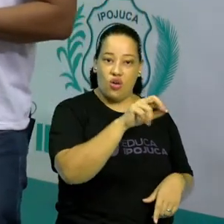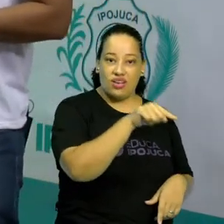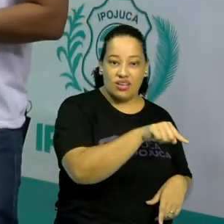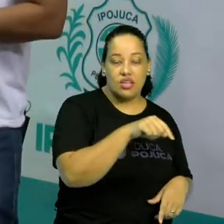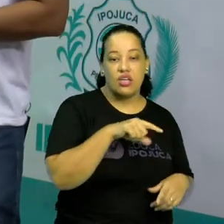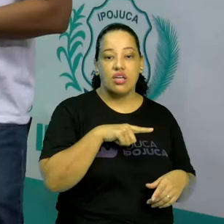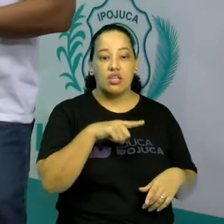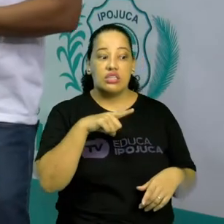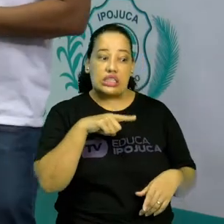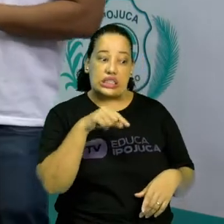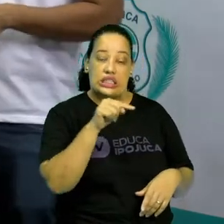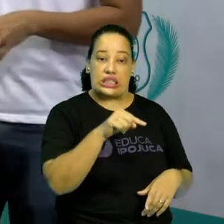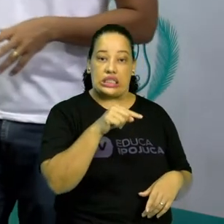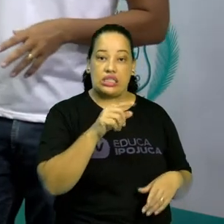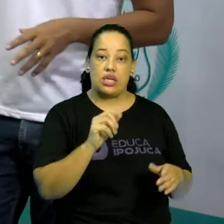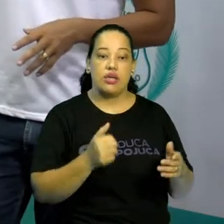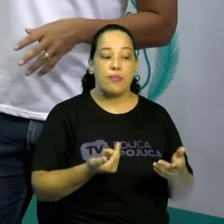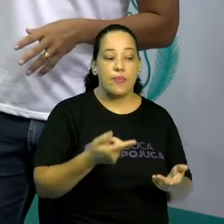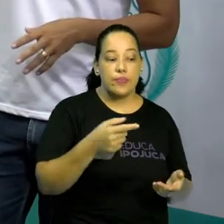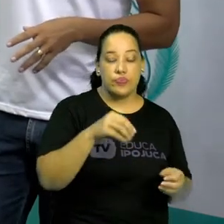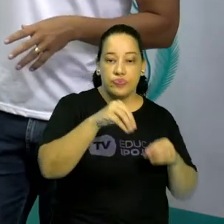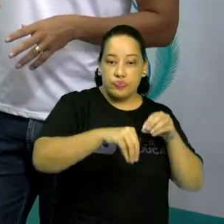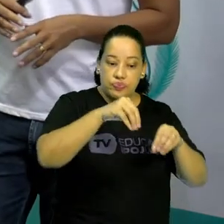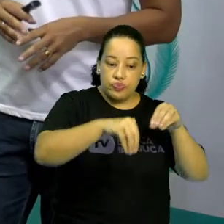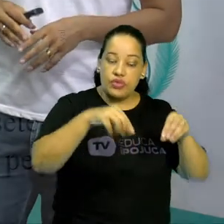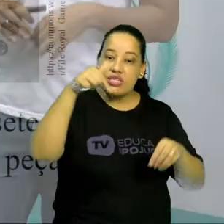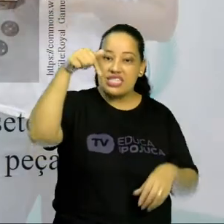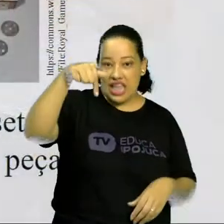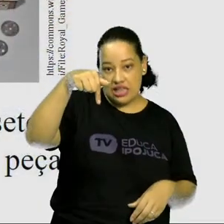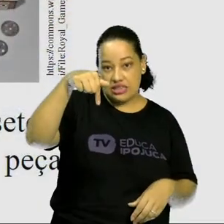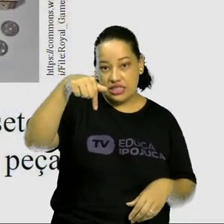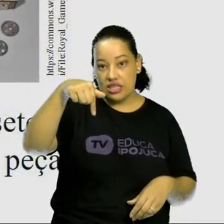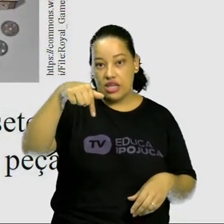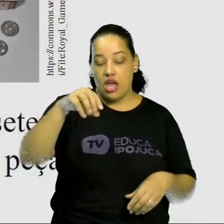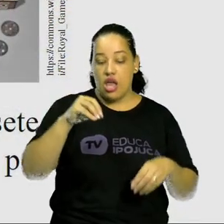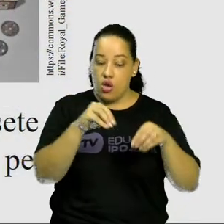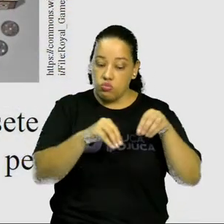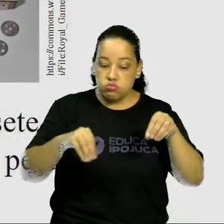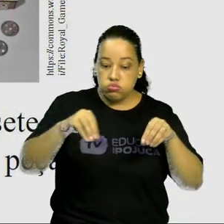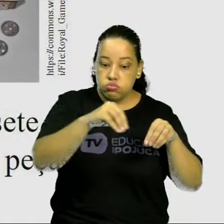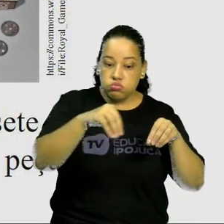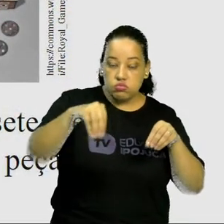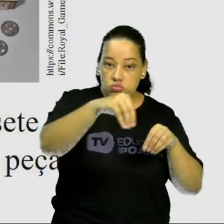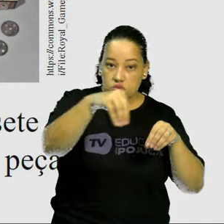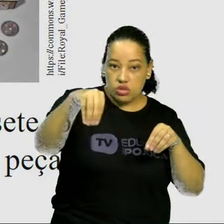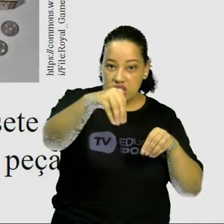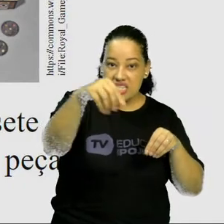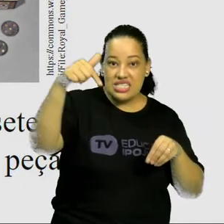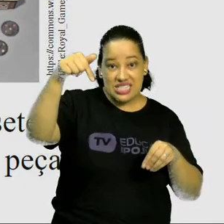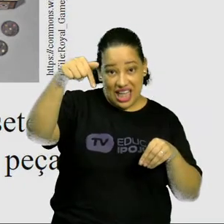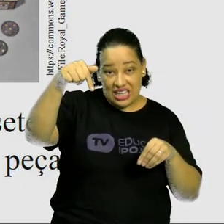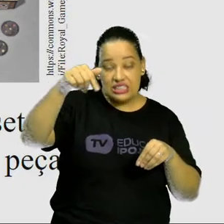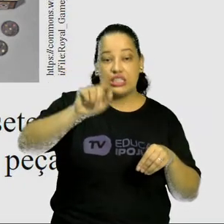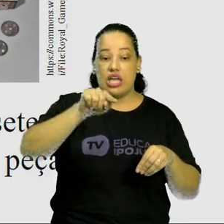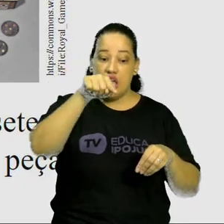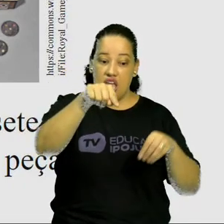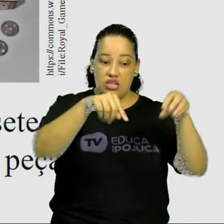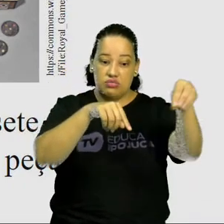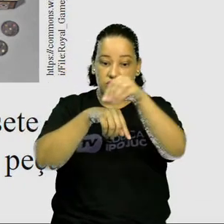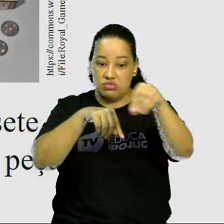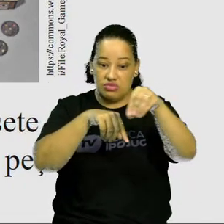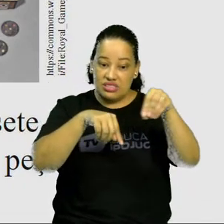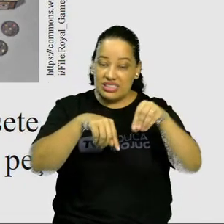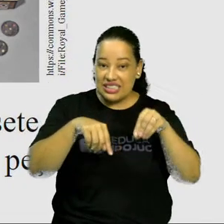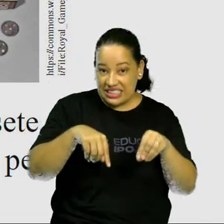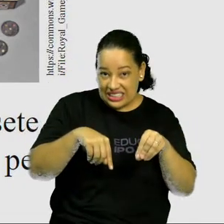é fazer com que as sete peças percorram todo o tabuleiro antes que as peças do adversário façam o mesmo.